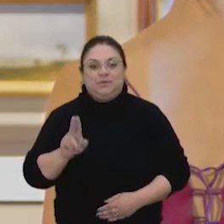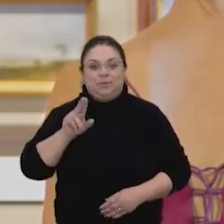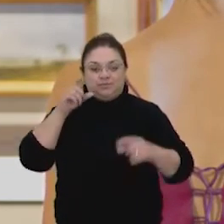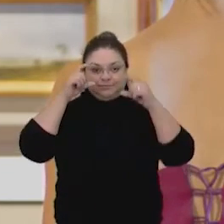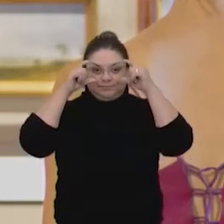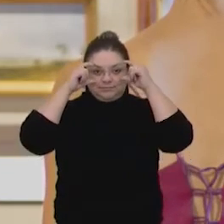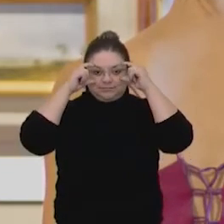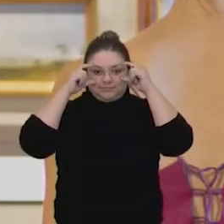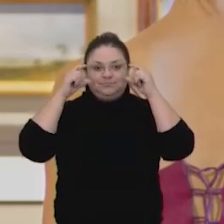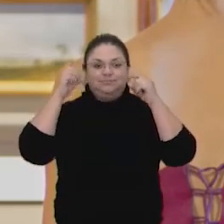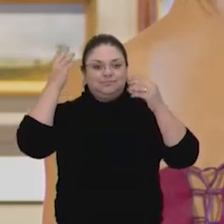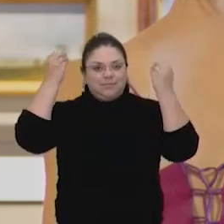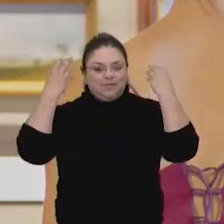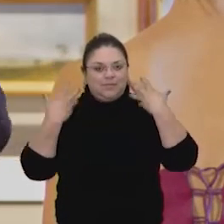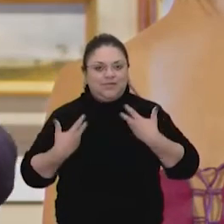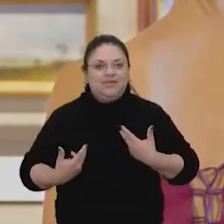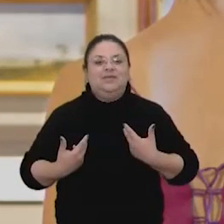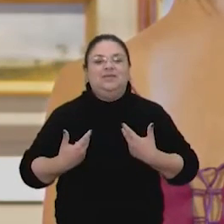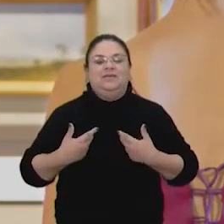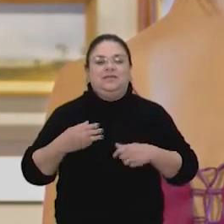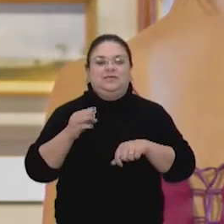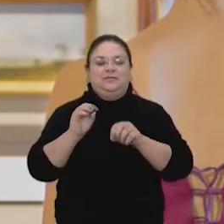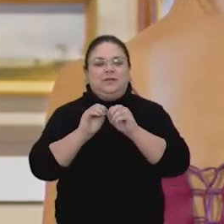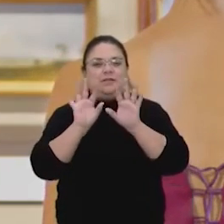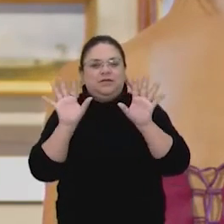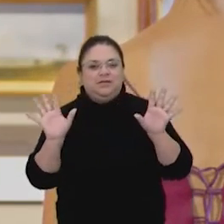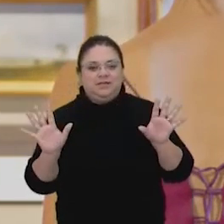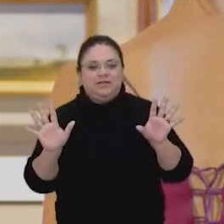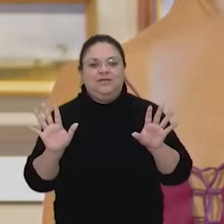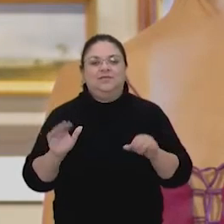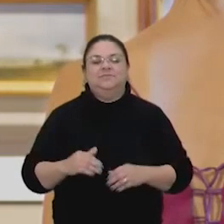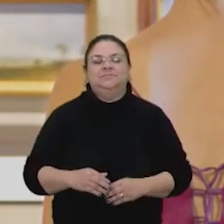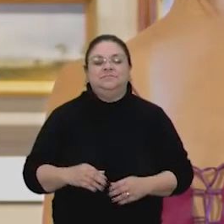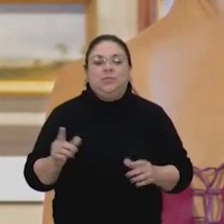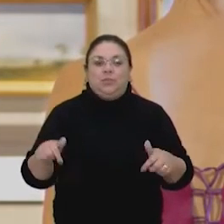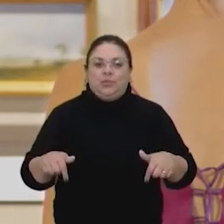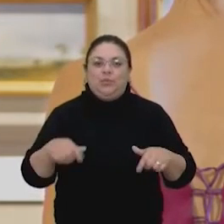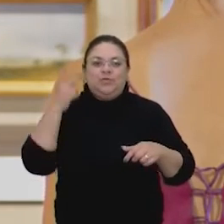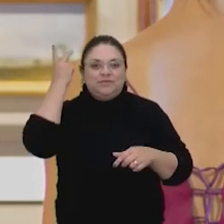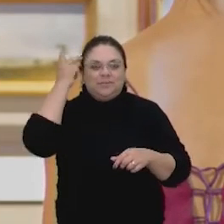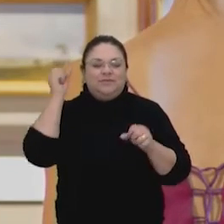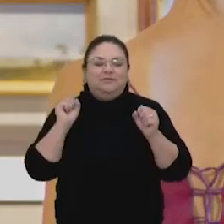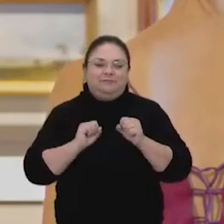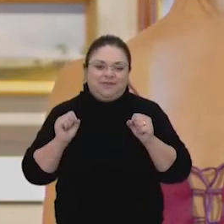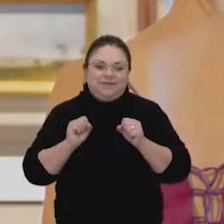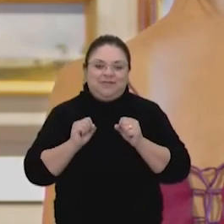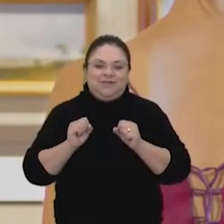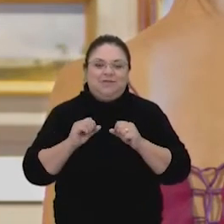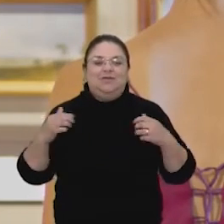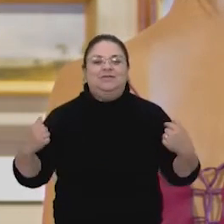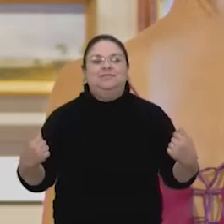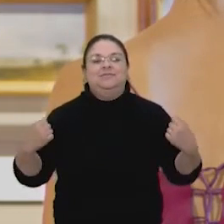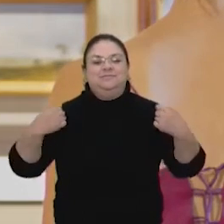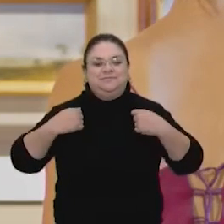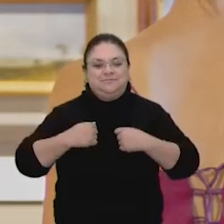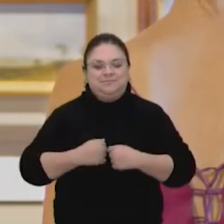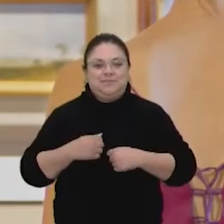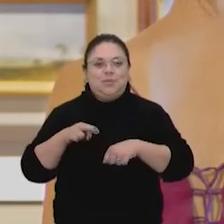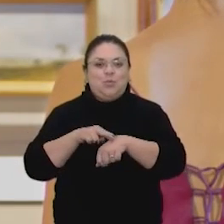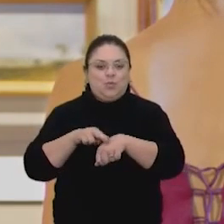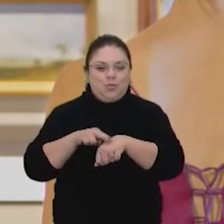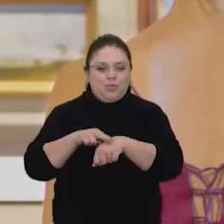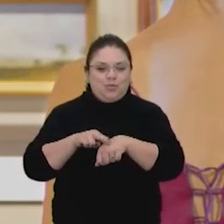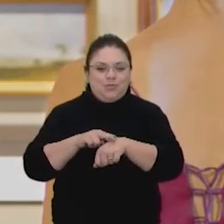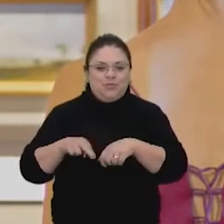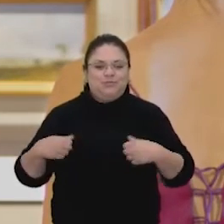óculos, eu tenho os cabelos claros, médios. Hoje está frio, em São Paulo está um tempinho chuvoso. Aí eu resolvi hoje vender roxo, uma